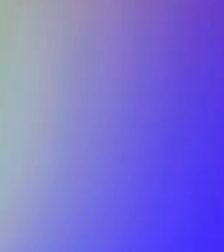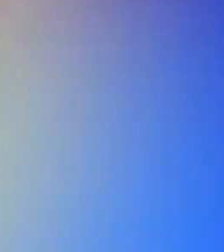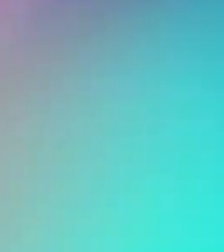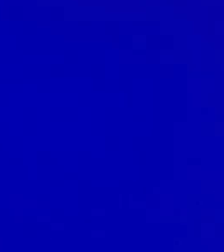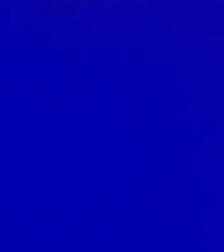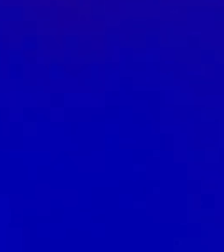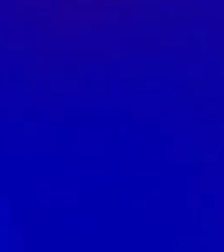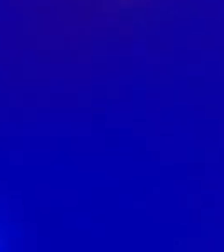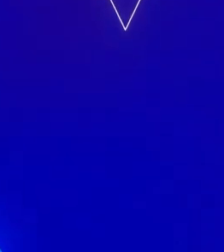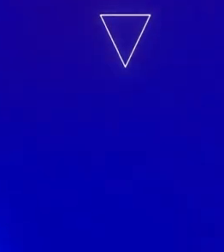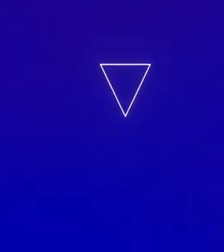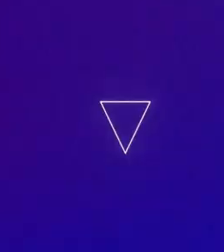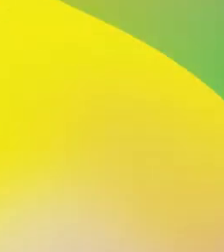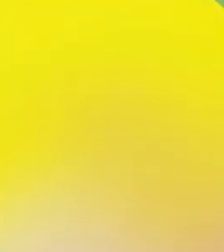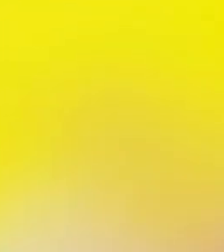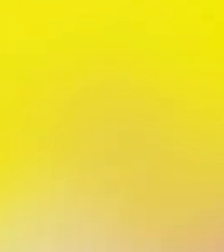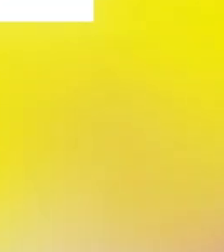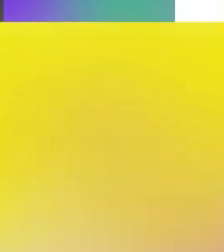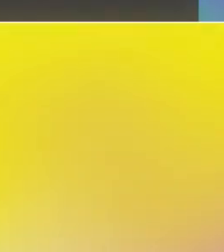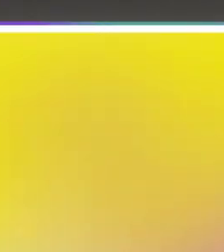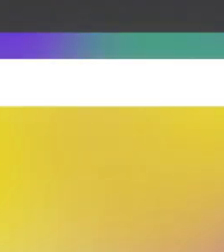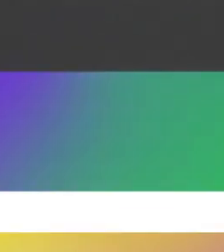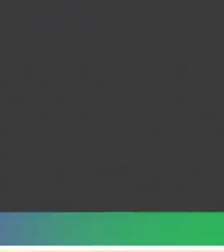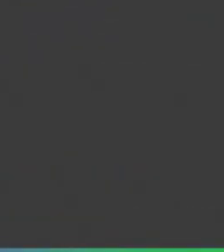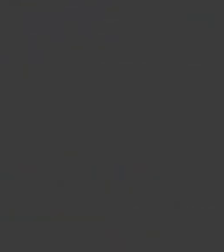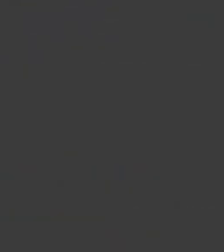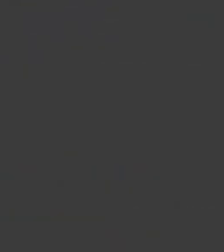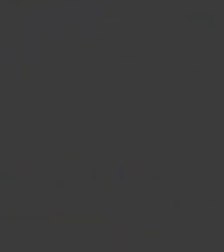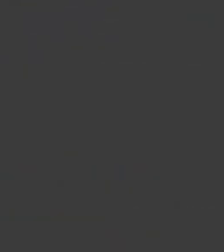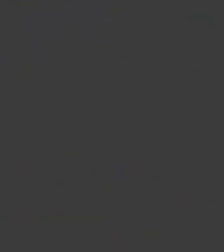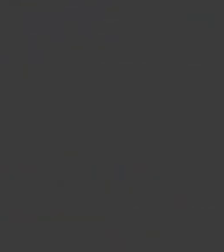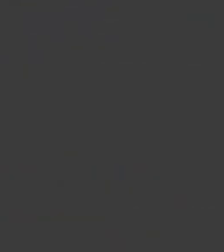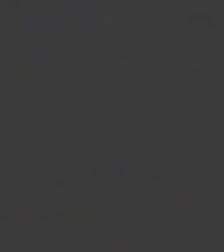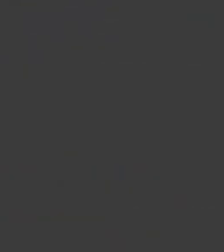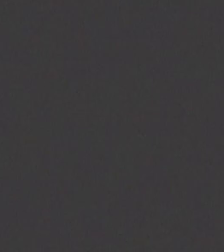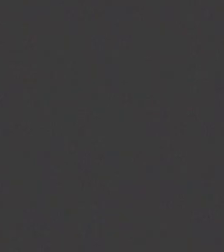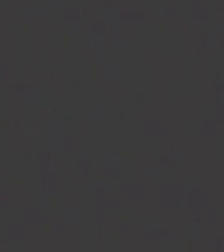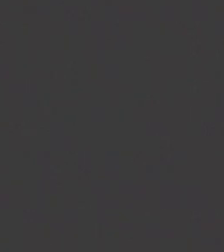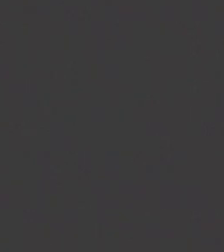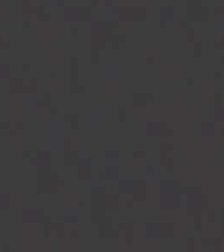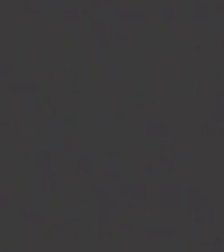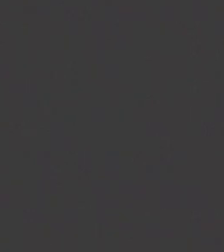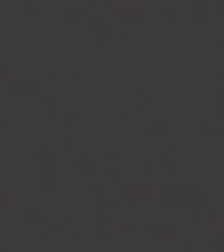E aí E aí